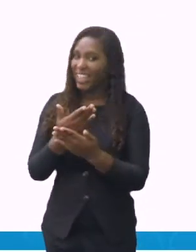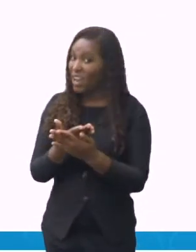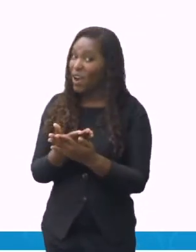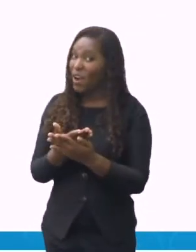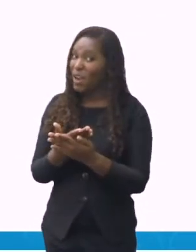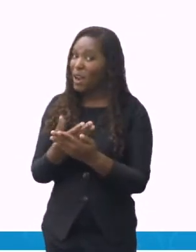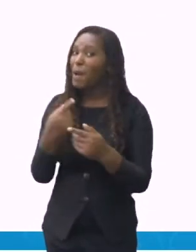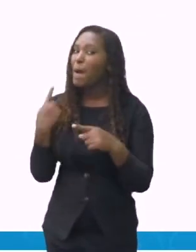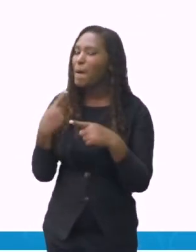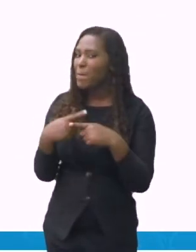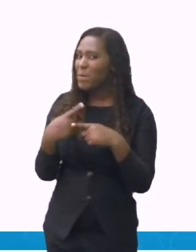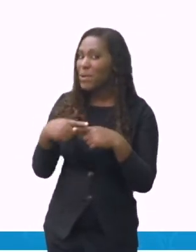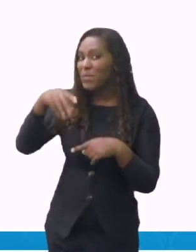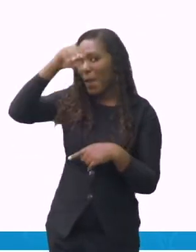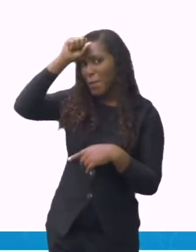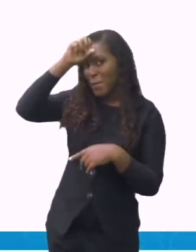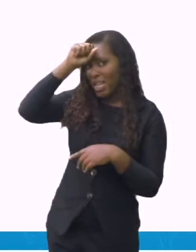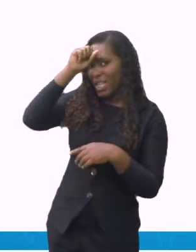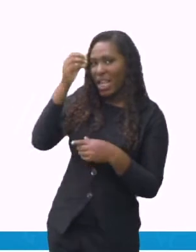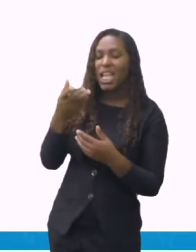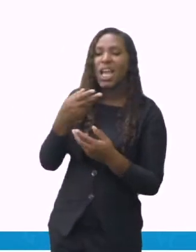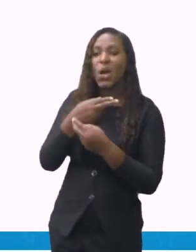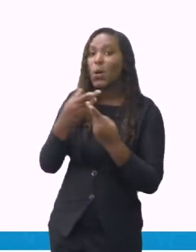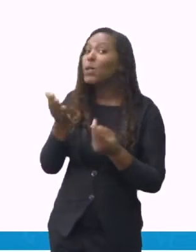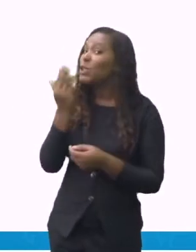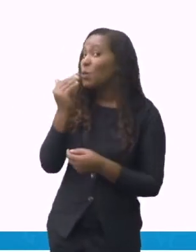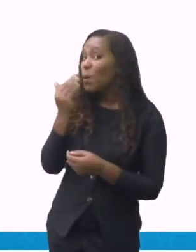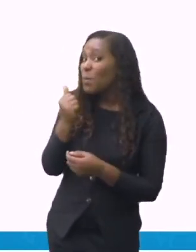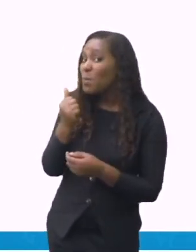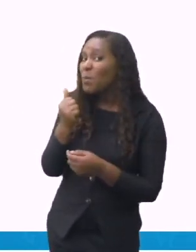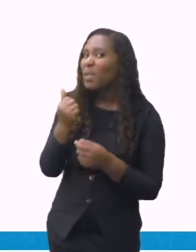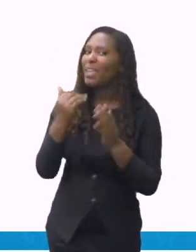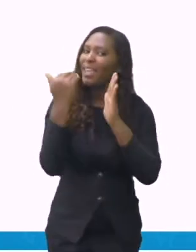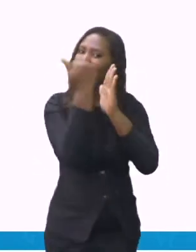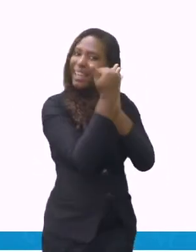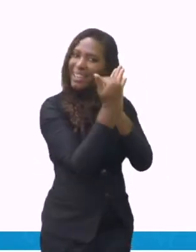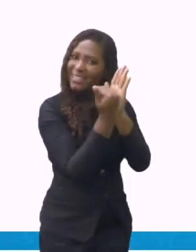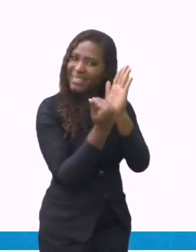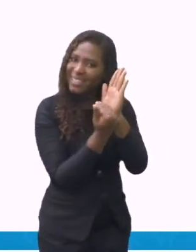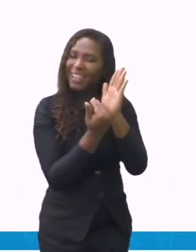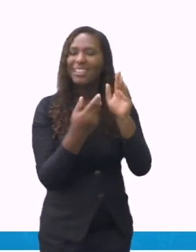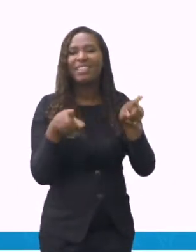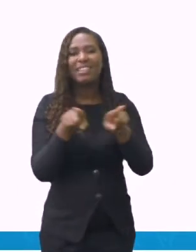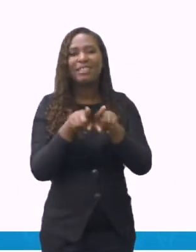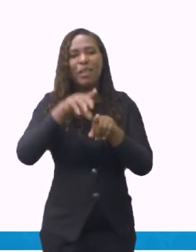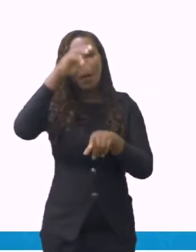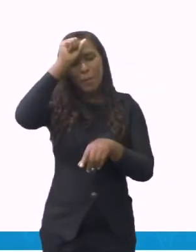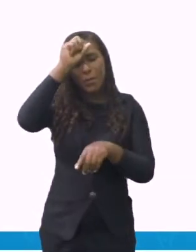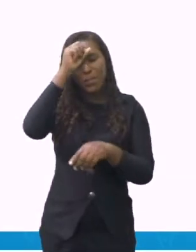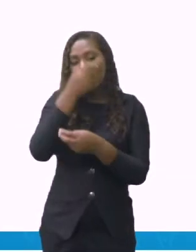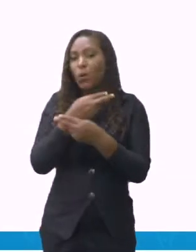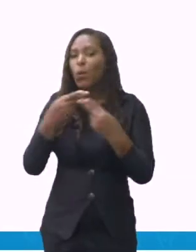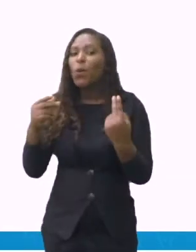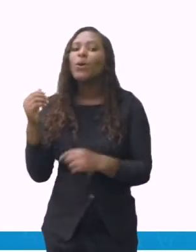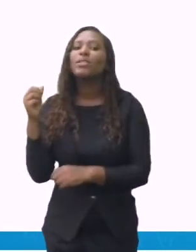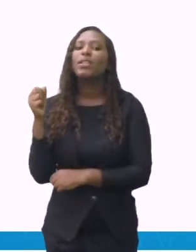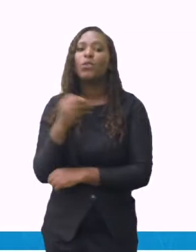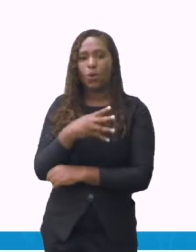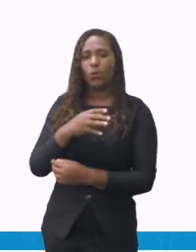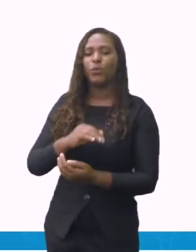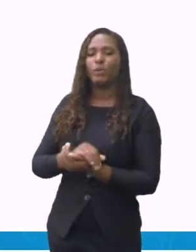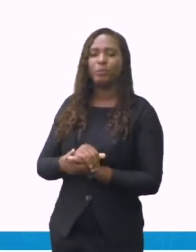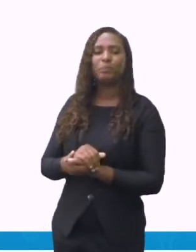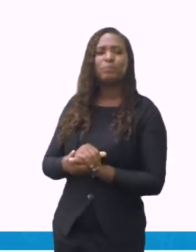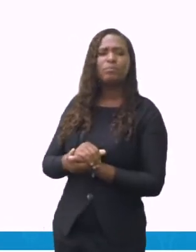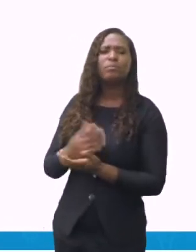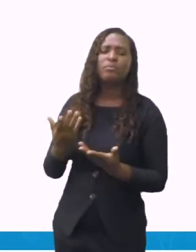aprender coisas novas e também é uma boa receita para bons estudos. Esse tipo de texto